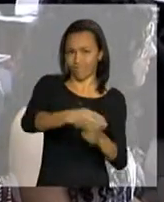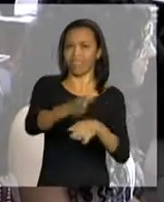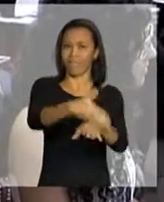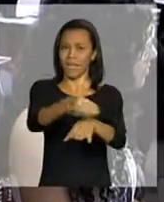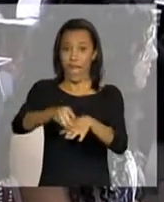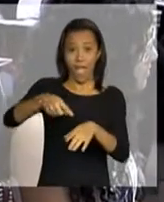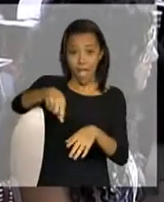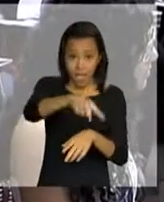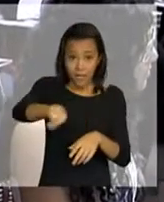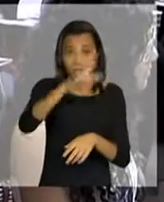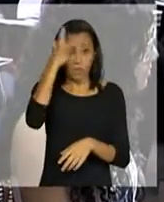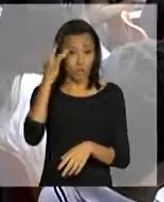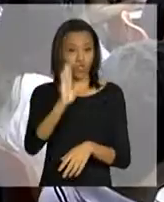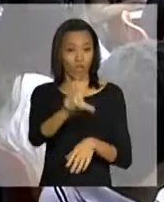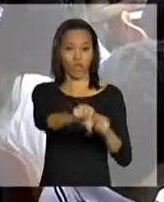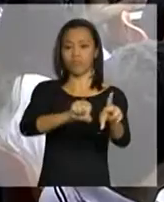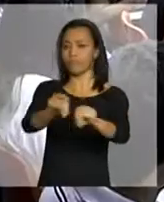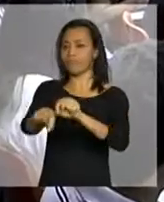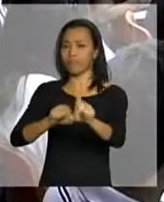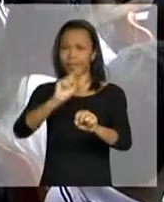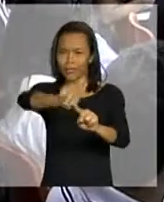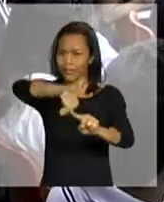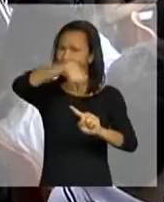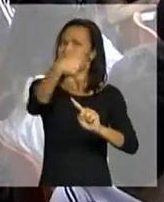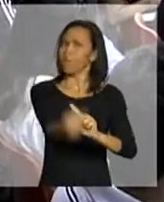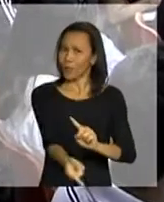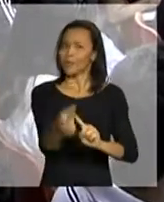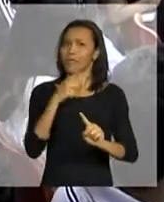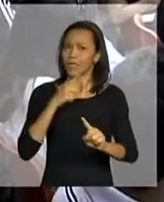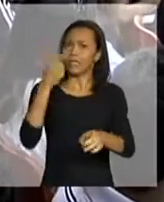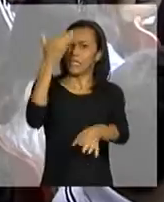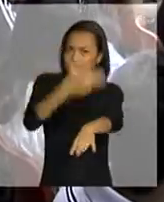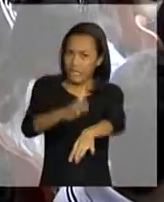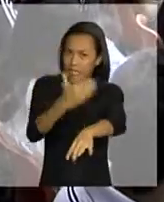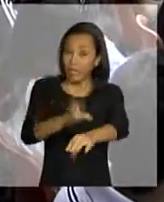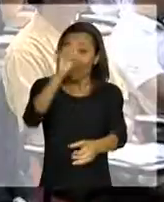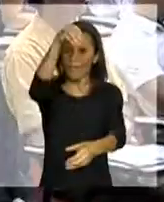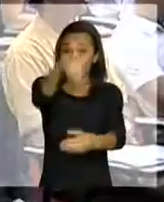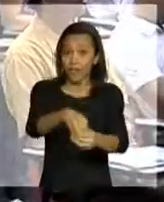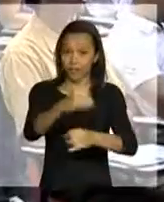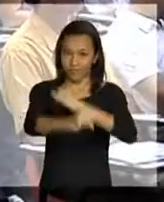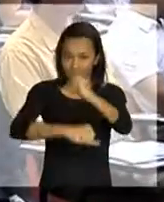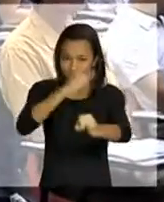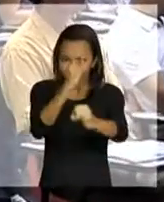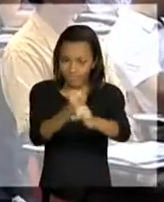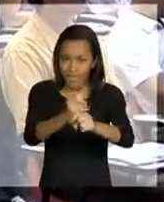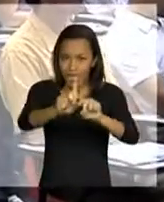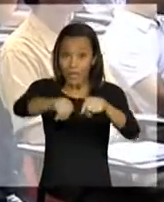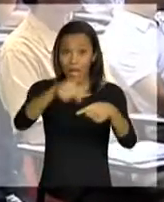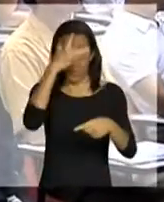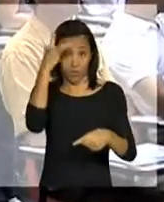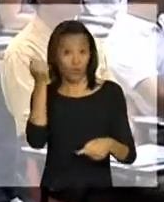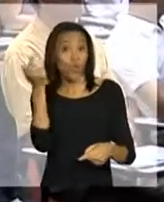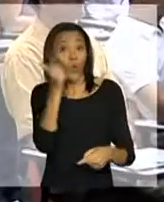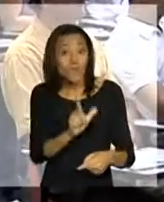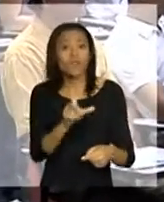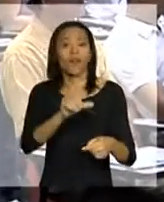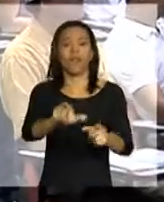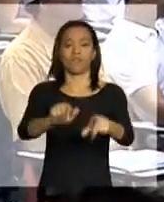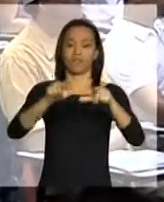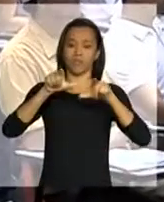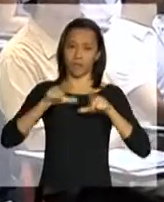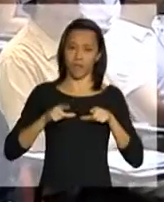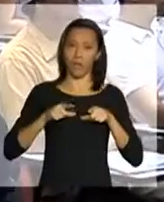pessoas foram selecionadas depois de passarem por um treinamento pela internet. Os participantes vão receber certificado